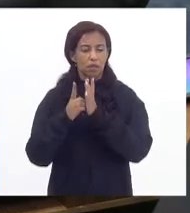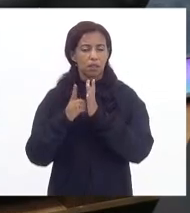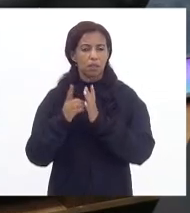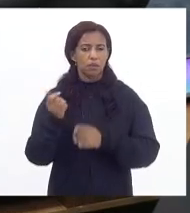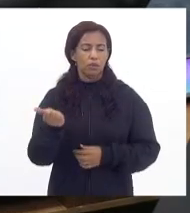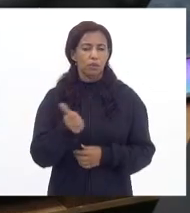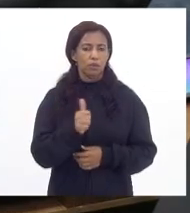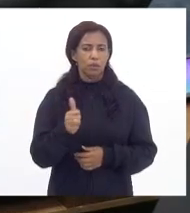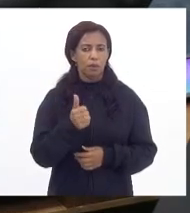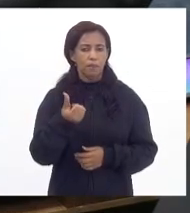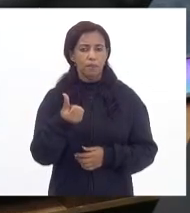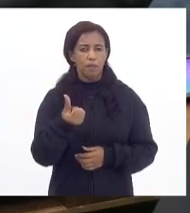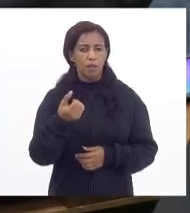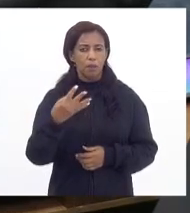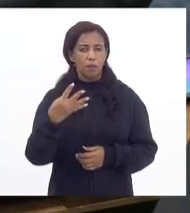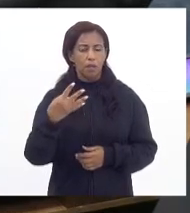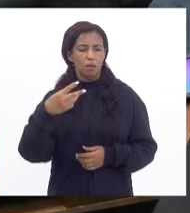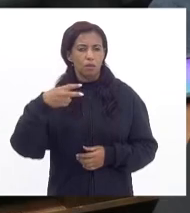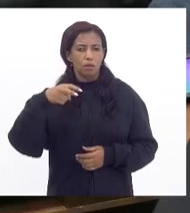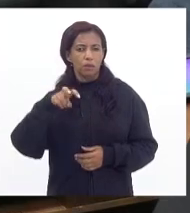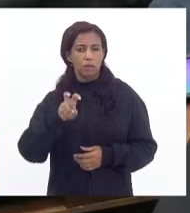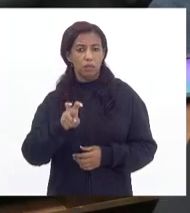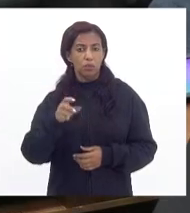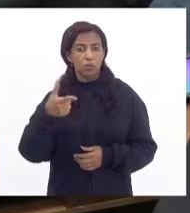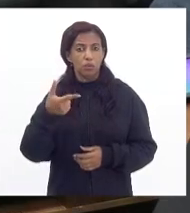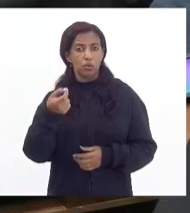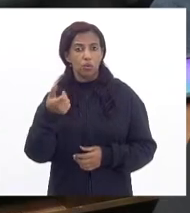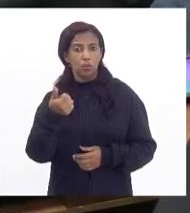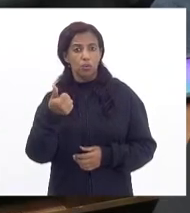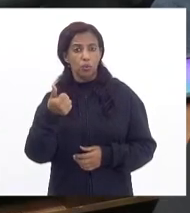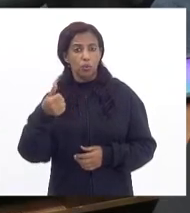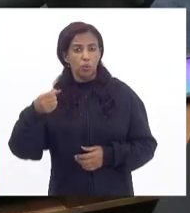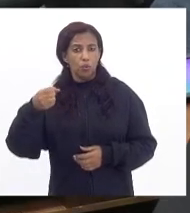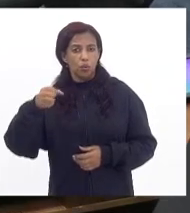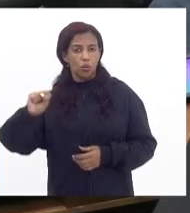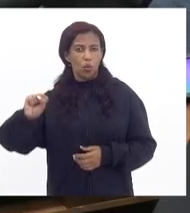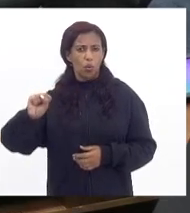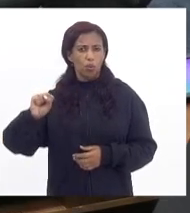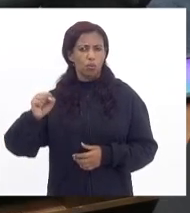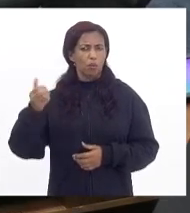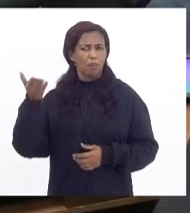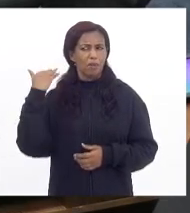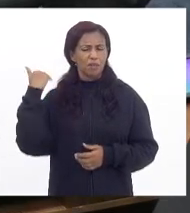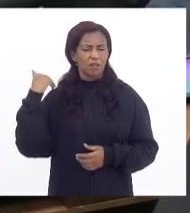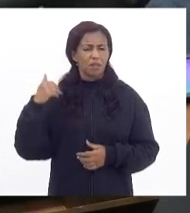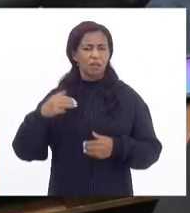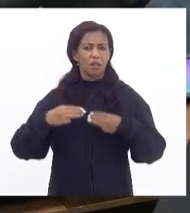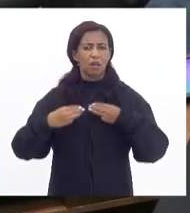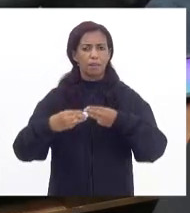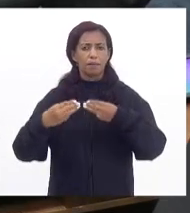.0645, de 2008. Na época, inclusive, eu era ministro do Meio Ambiente.